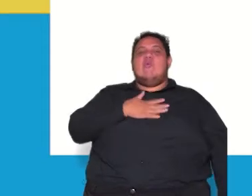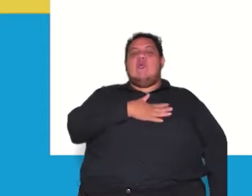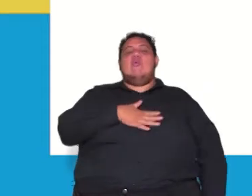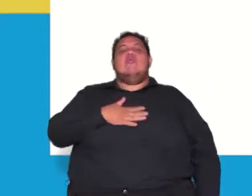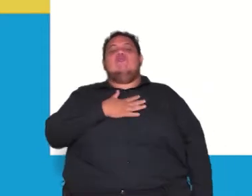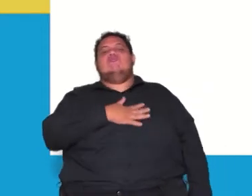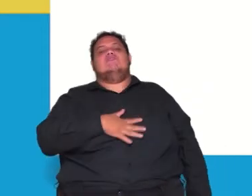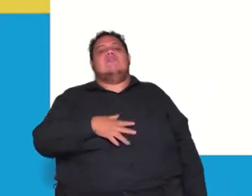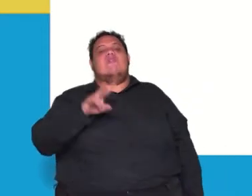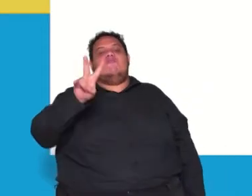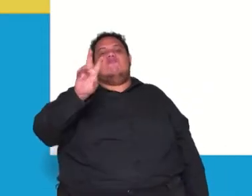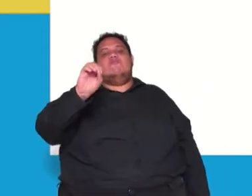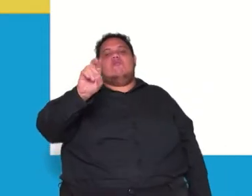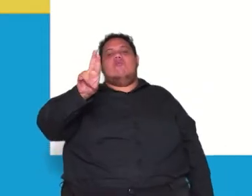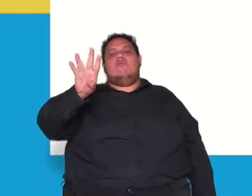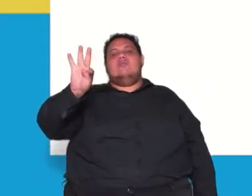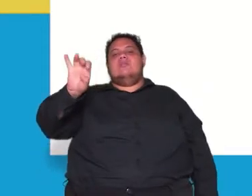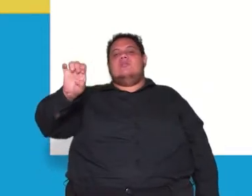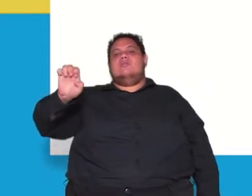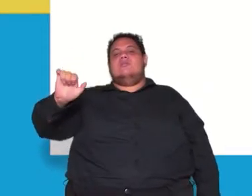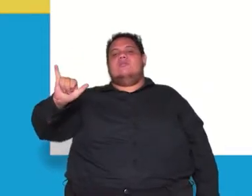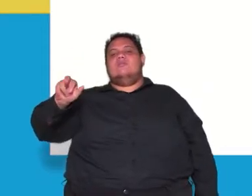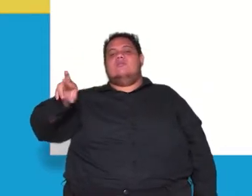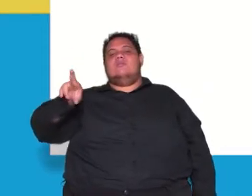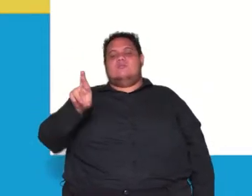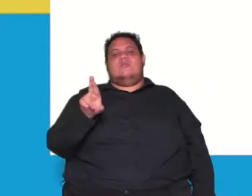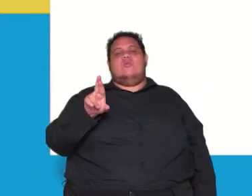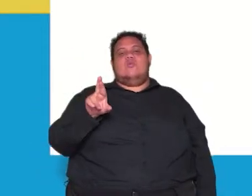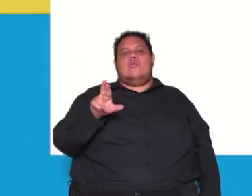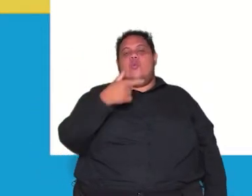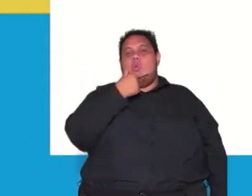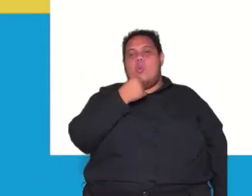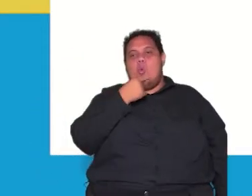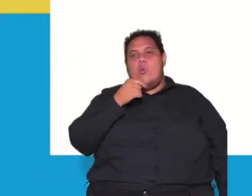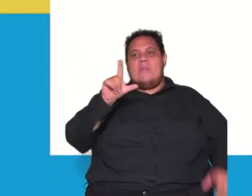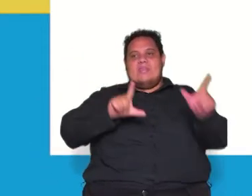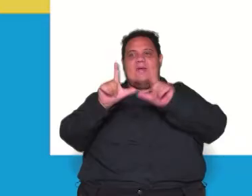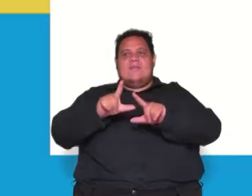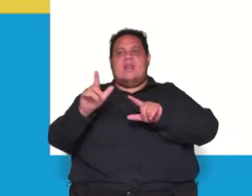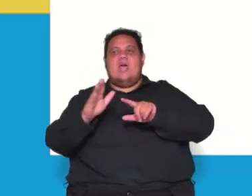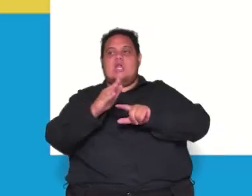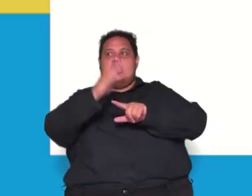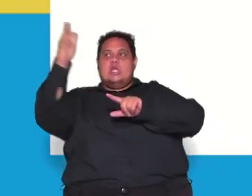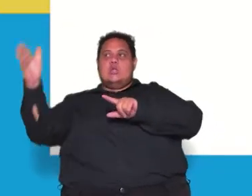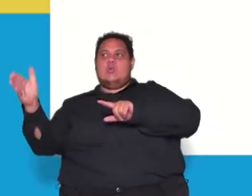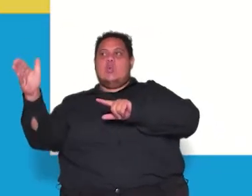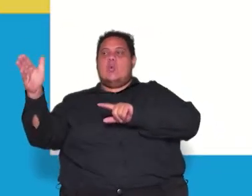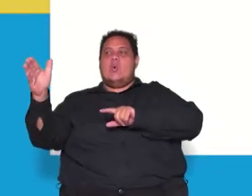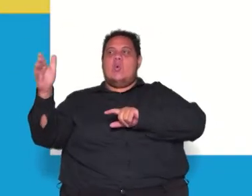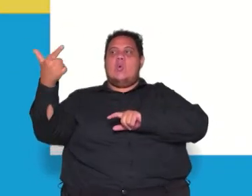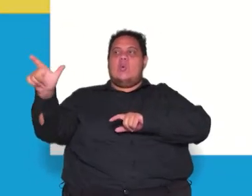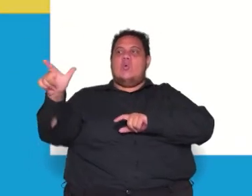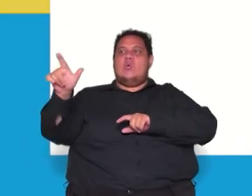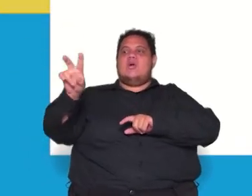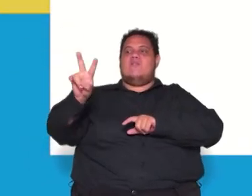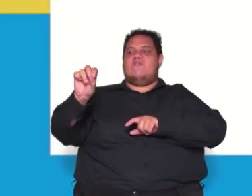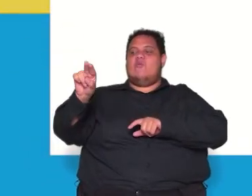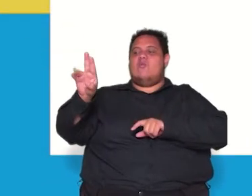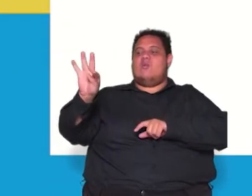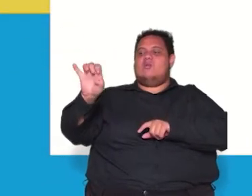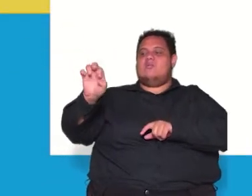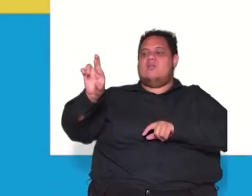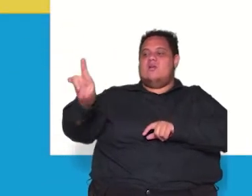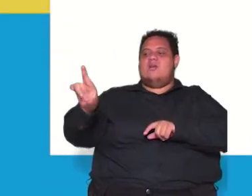um francês Montesquieu francês Voltaire francês